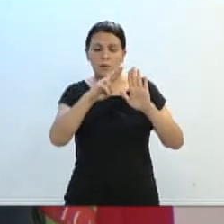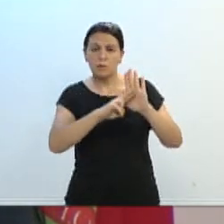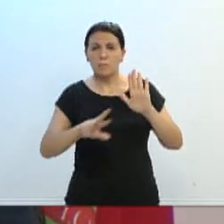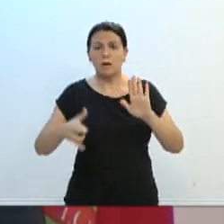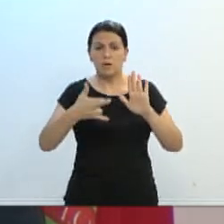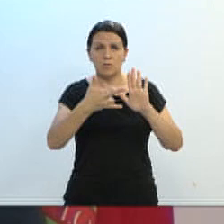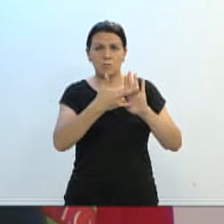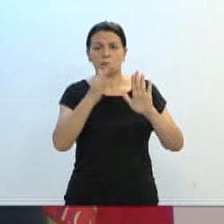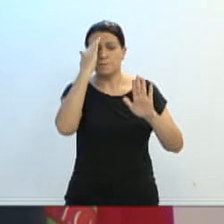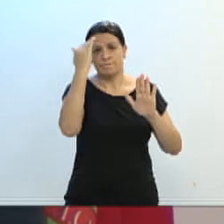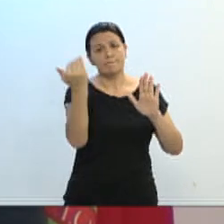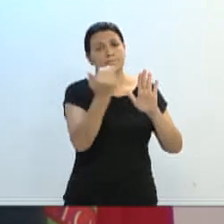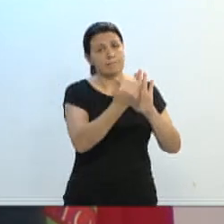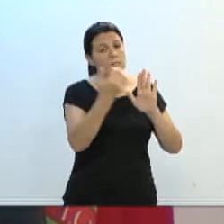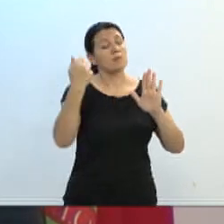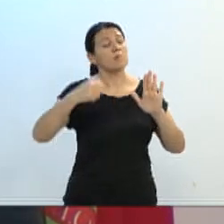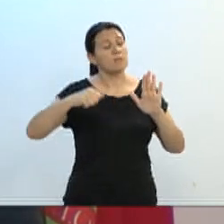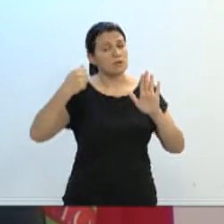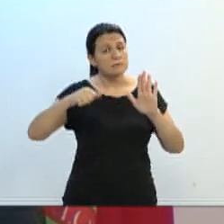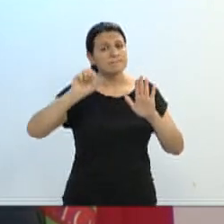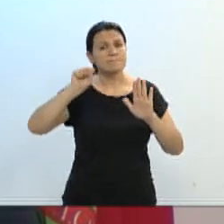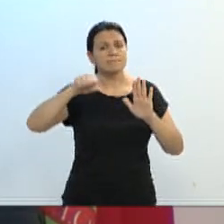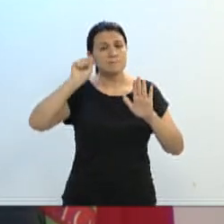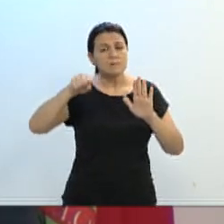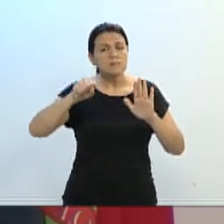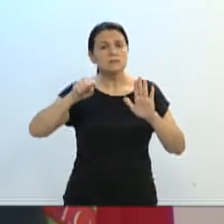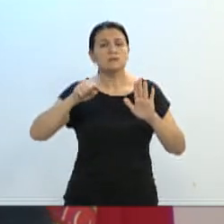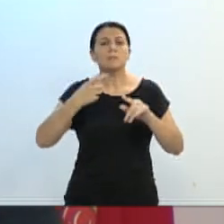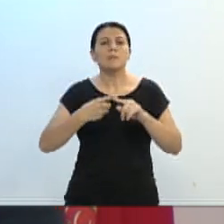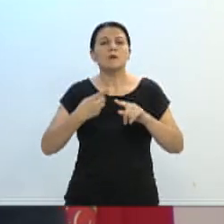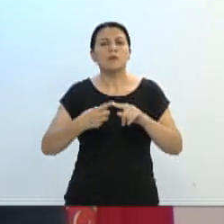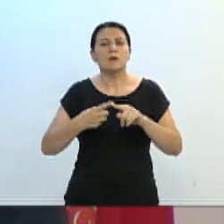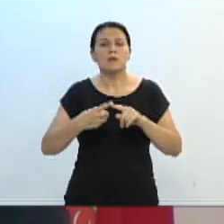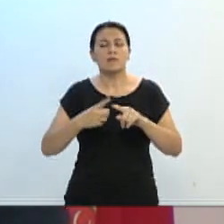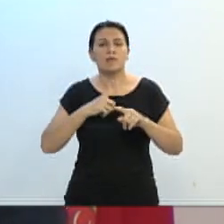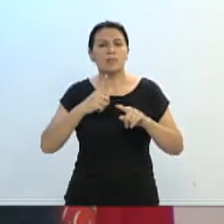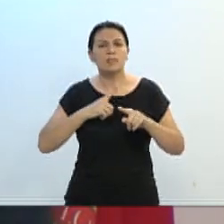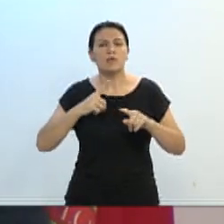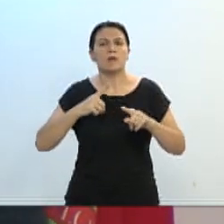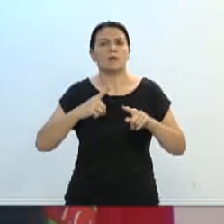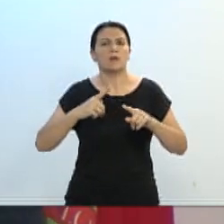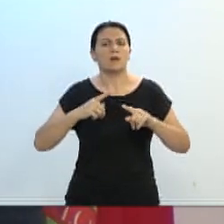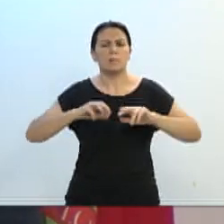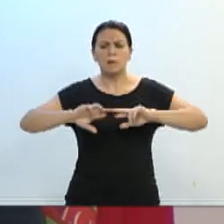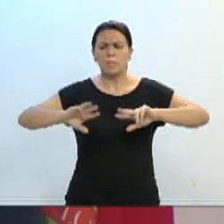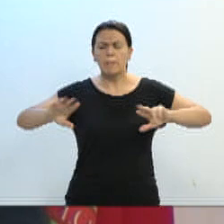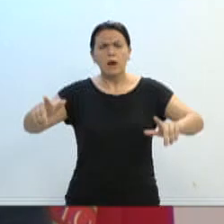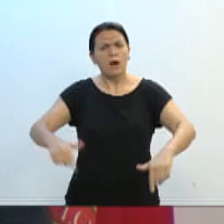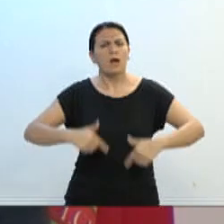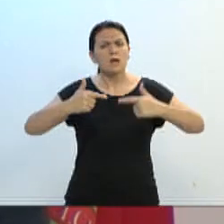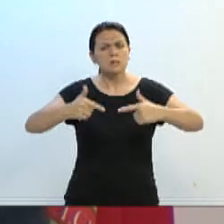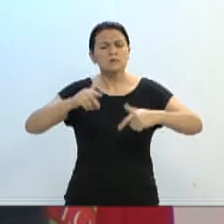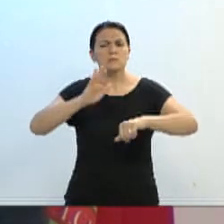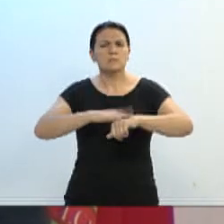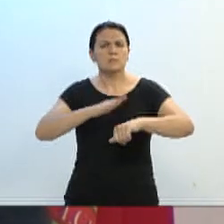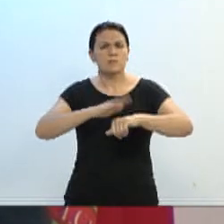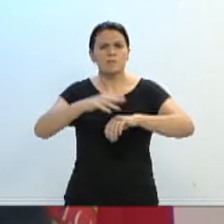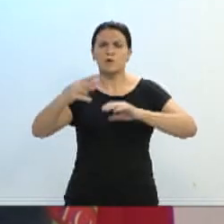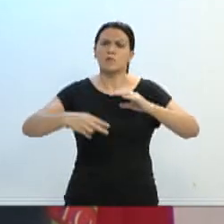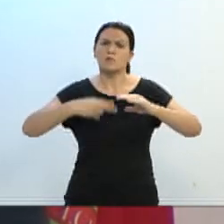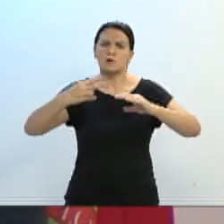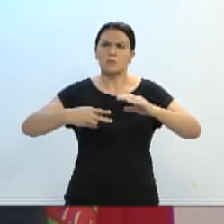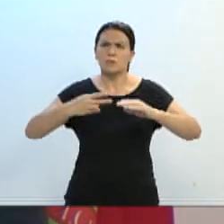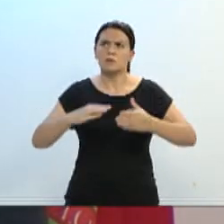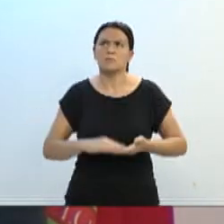interno, e que precisa ser respeitado para o bom andamento de cada uma das ações que essa casa legislativa desempenha.